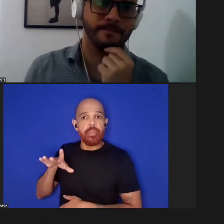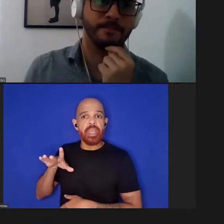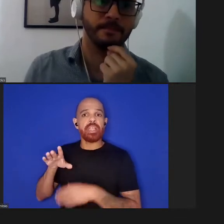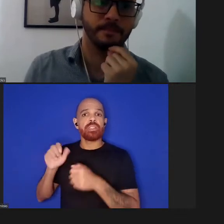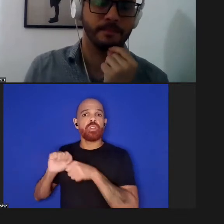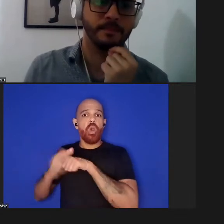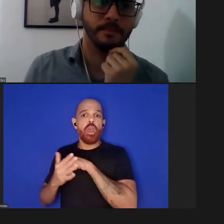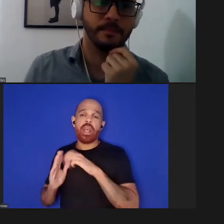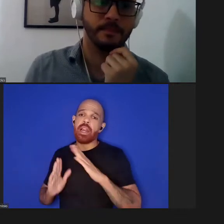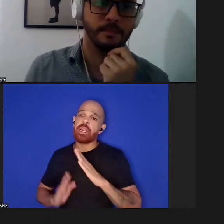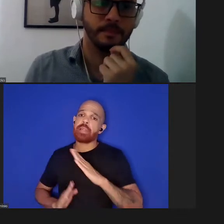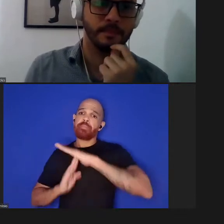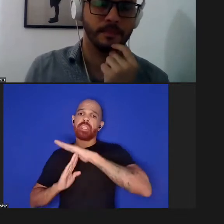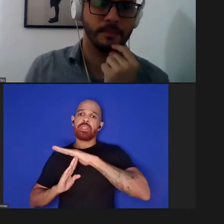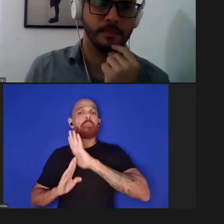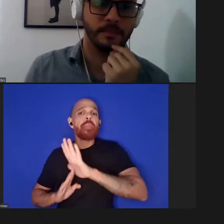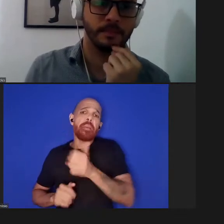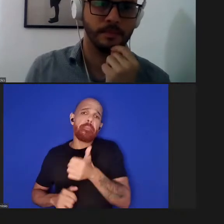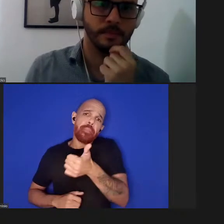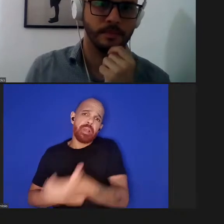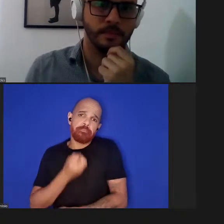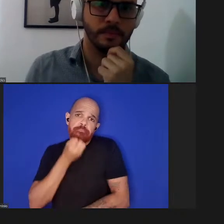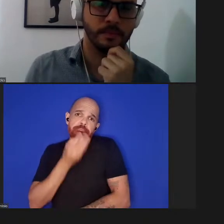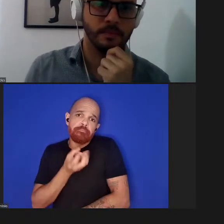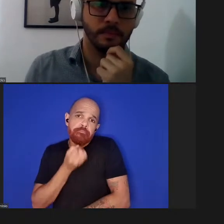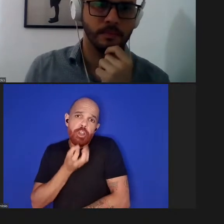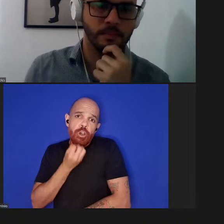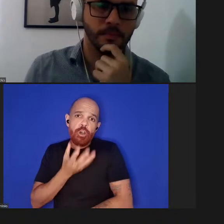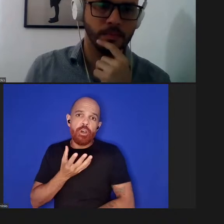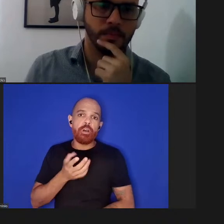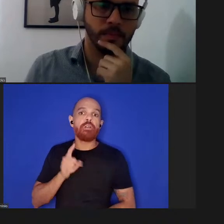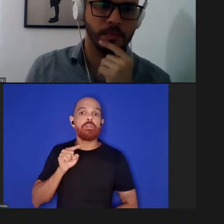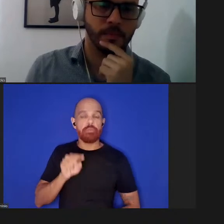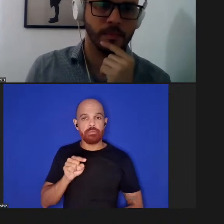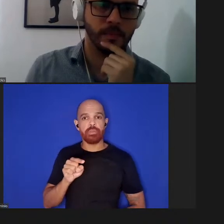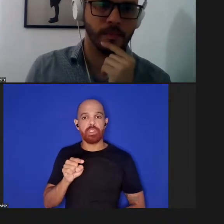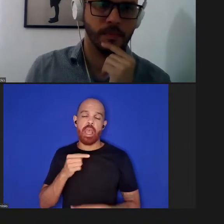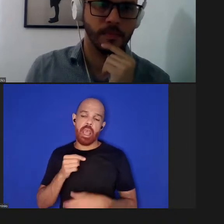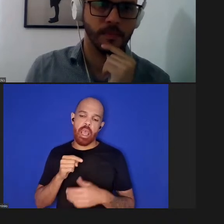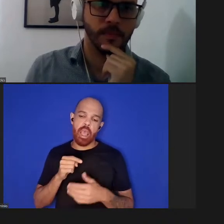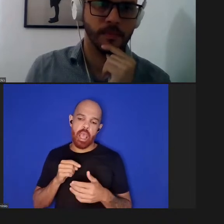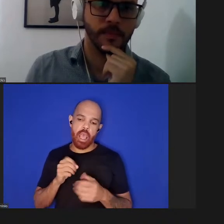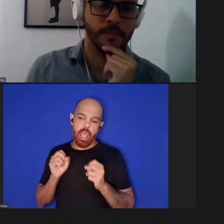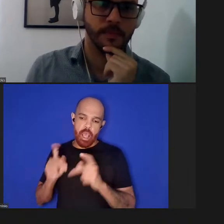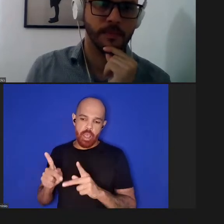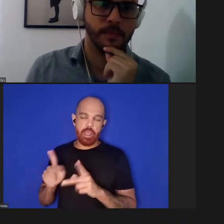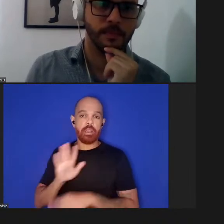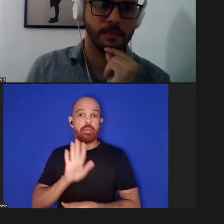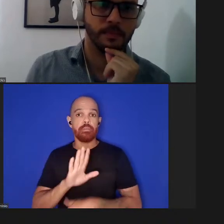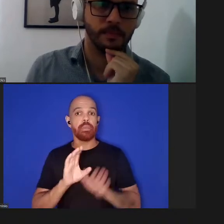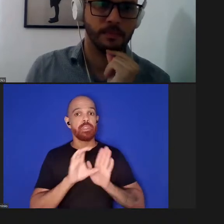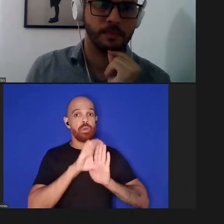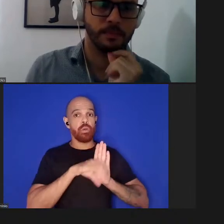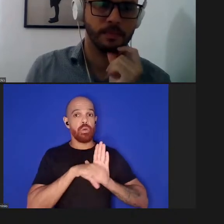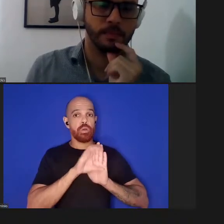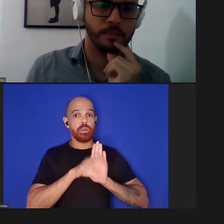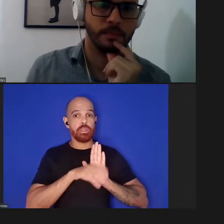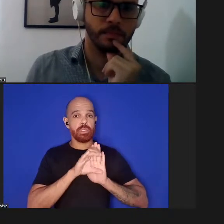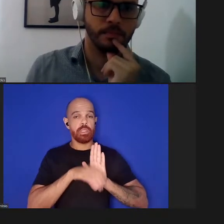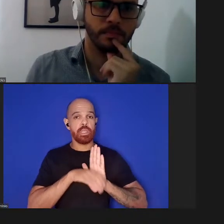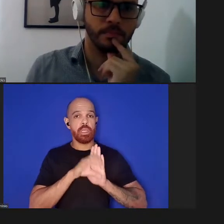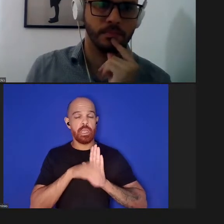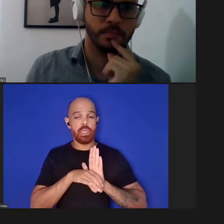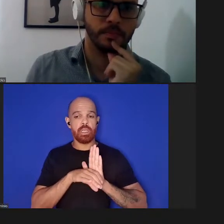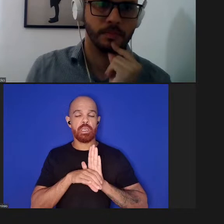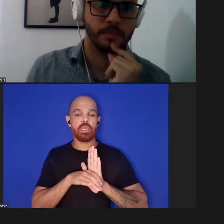melhor do que nada então isso até aí tudo bem mas o conceito de não